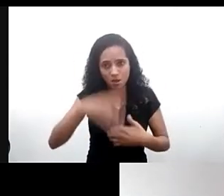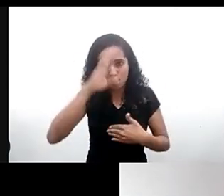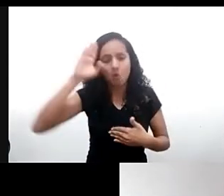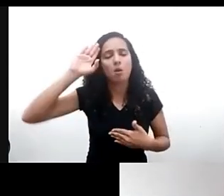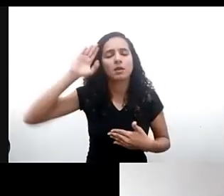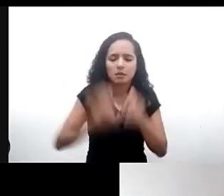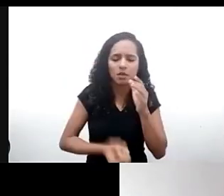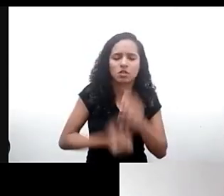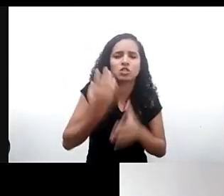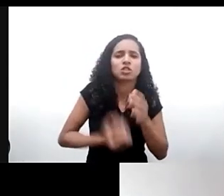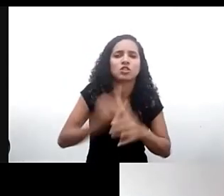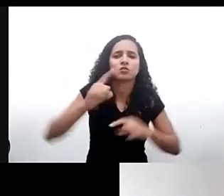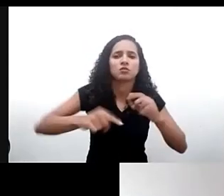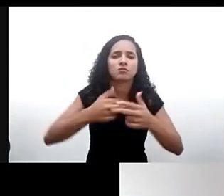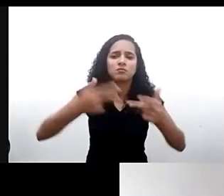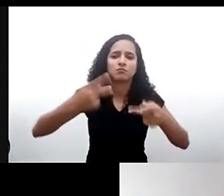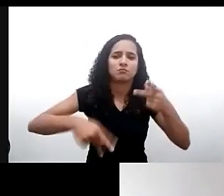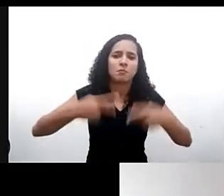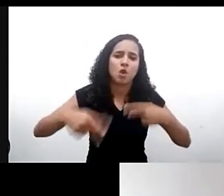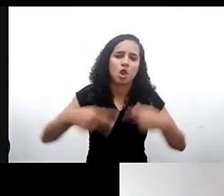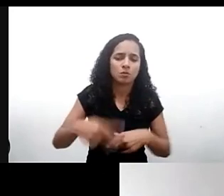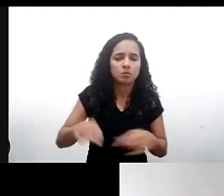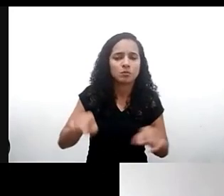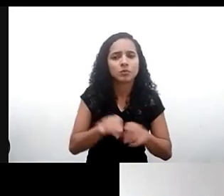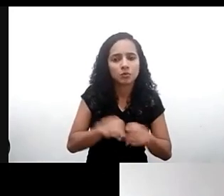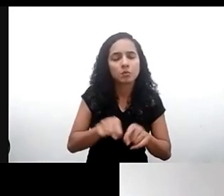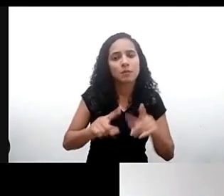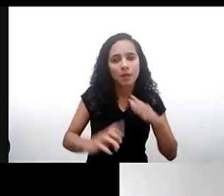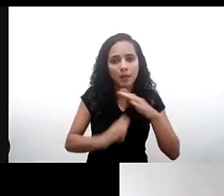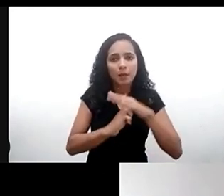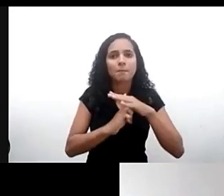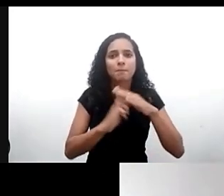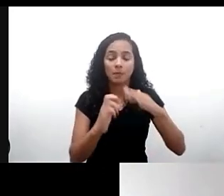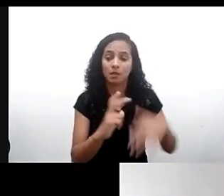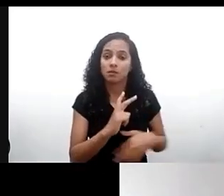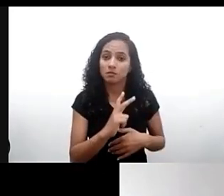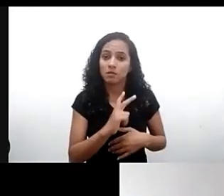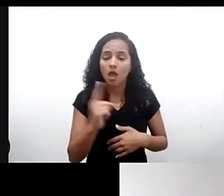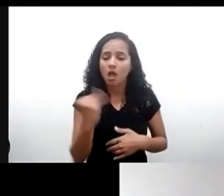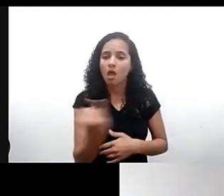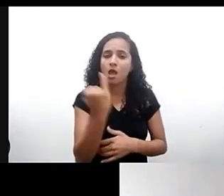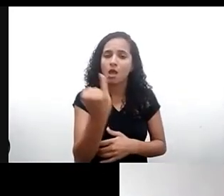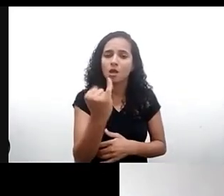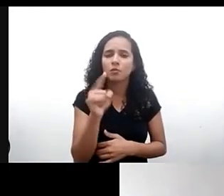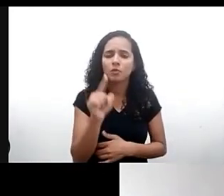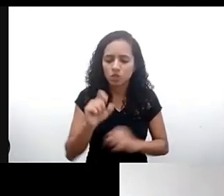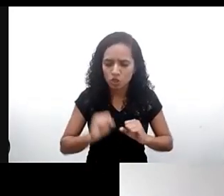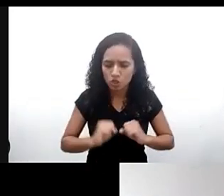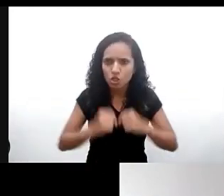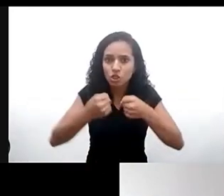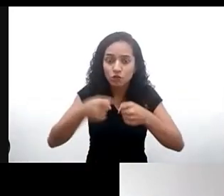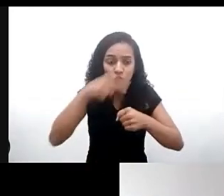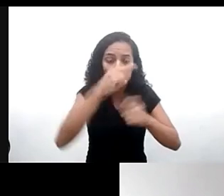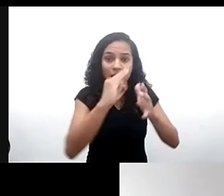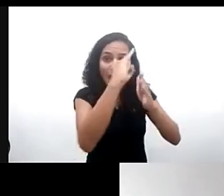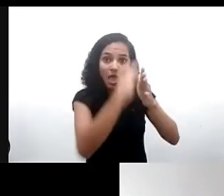públicas comunidades educacionais inclusive empresas privadas é necessário fazer o máximo esforço para que esse comentário geral